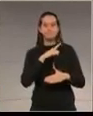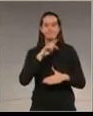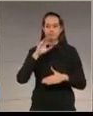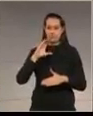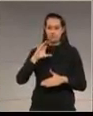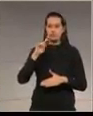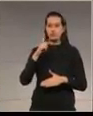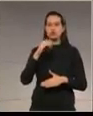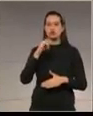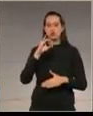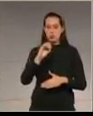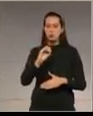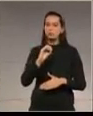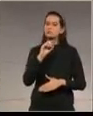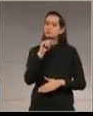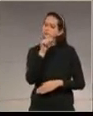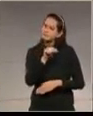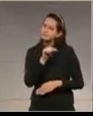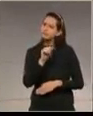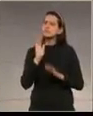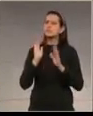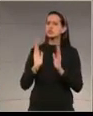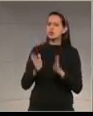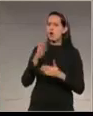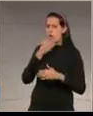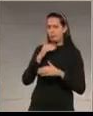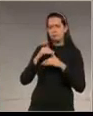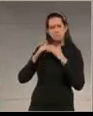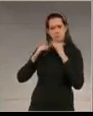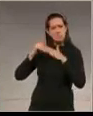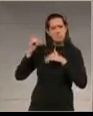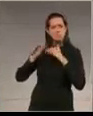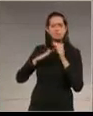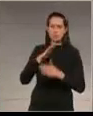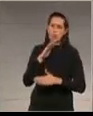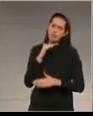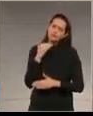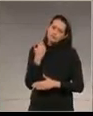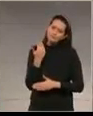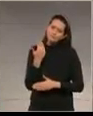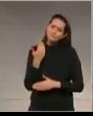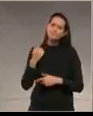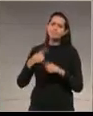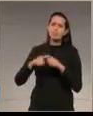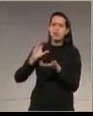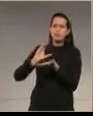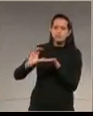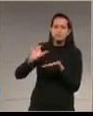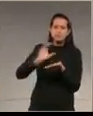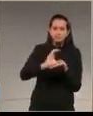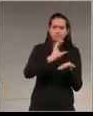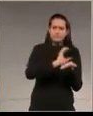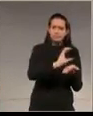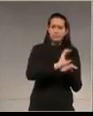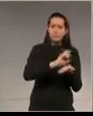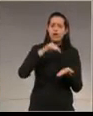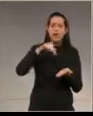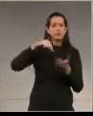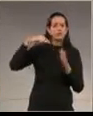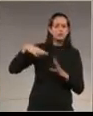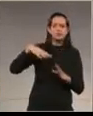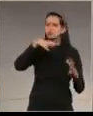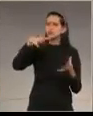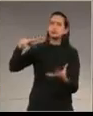que fazem com tanto dinheiro que entra nesse instituto que vem no mundo inteiro? Por que que tem que pegar o nosso das cataratas? Esse deixa pra nós,